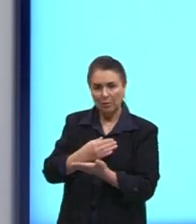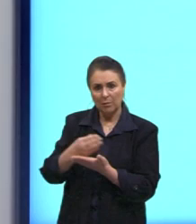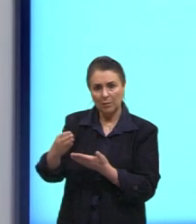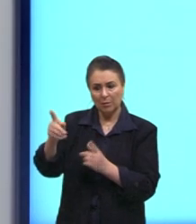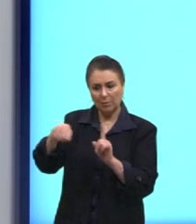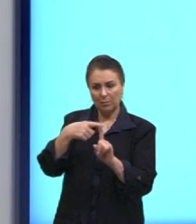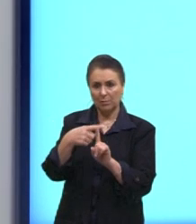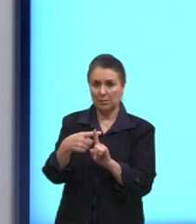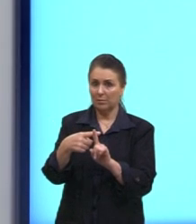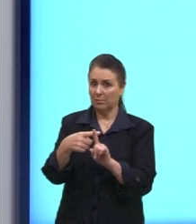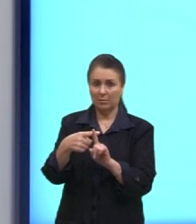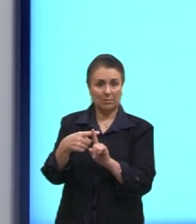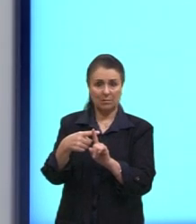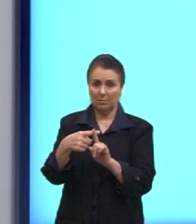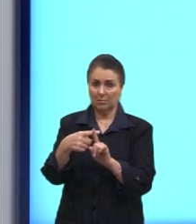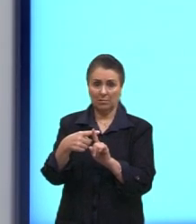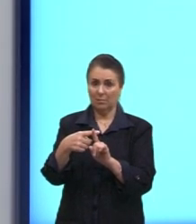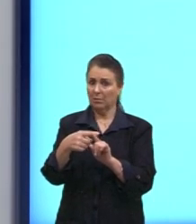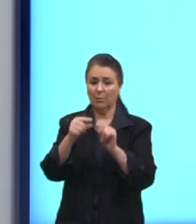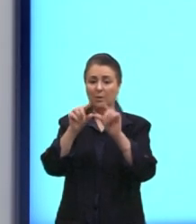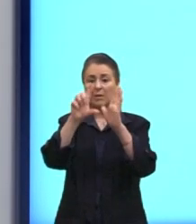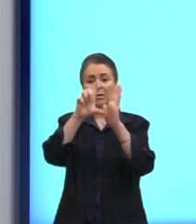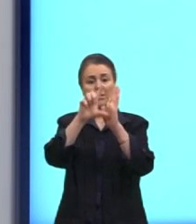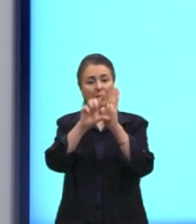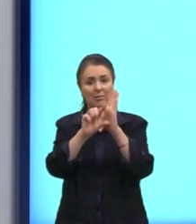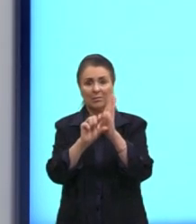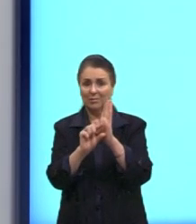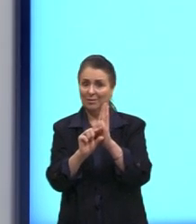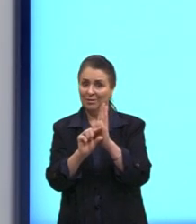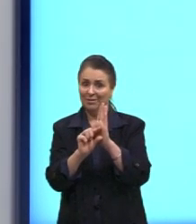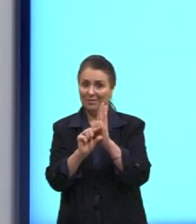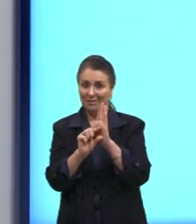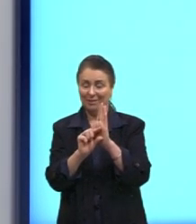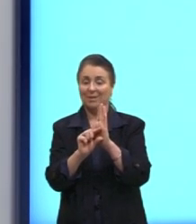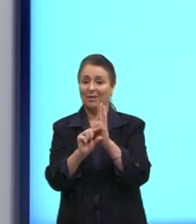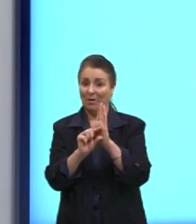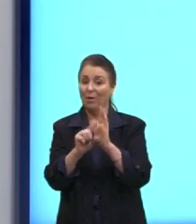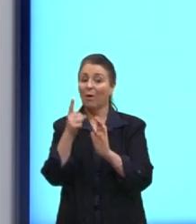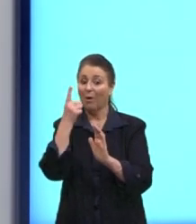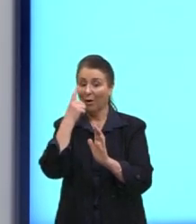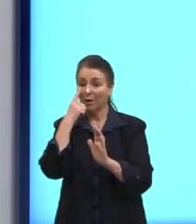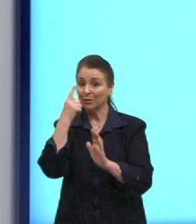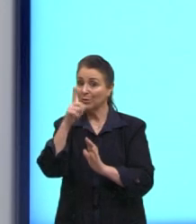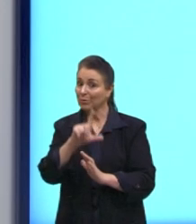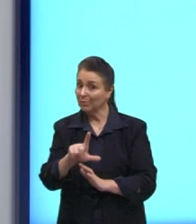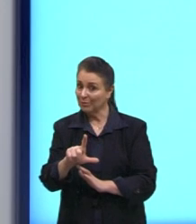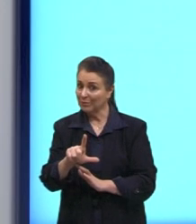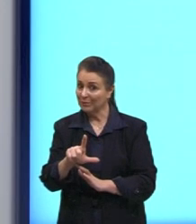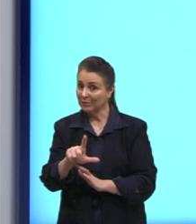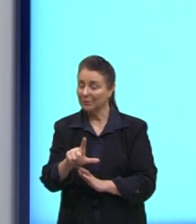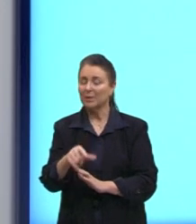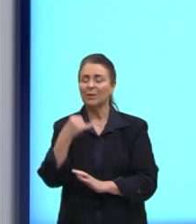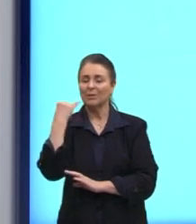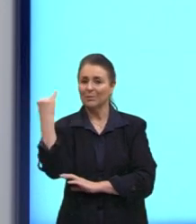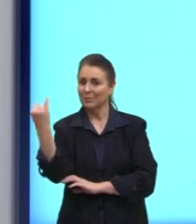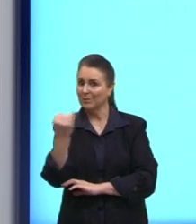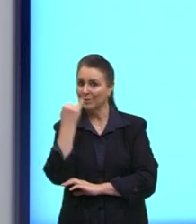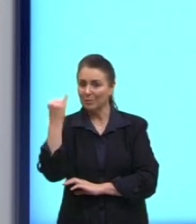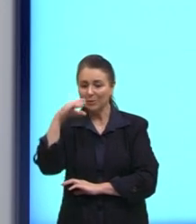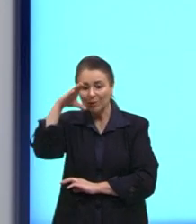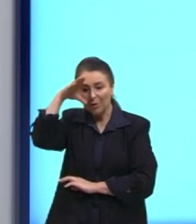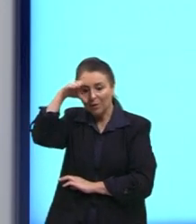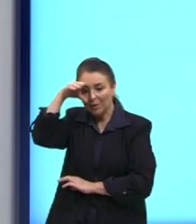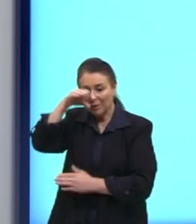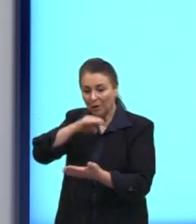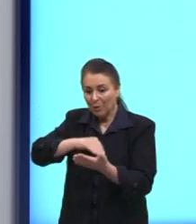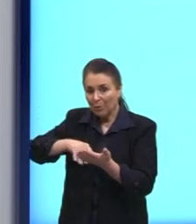não seria coerente com o formato da reta. Então, volta, vê se tá tudo certo. É muito importante a gente ir observando o